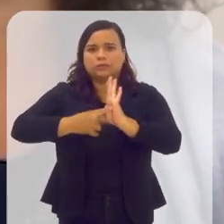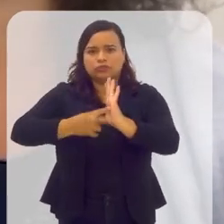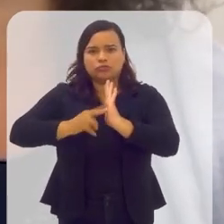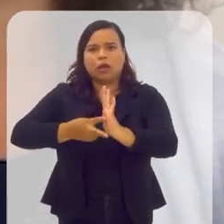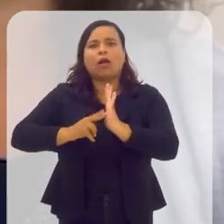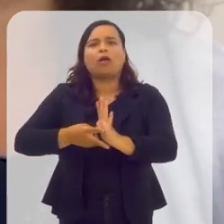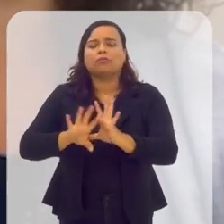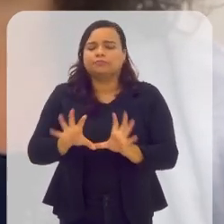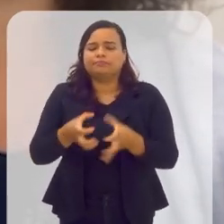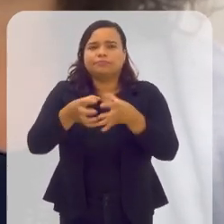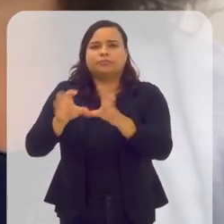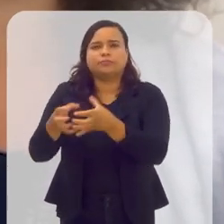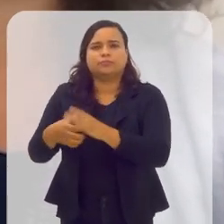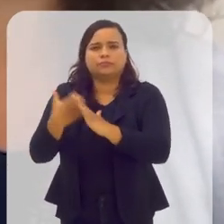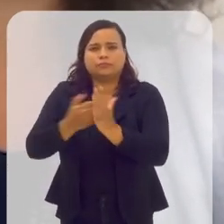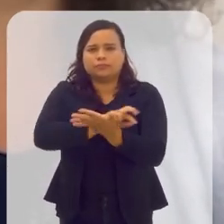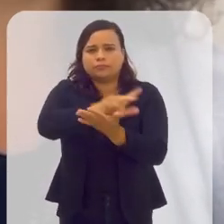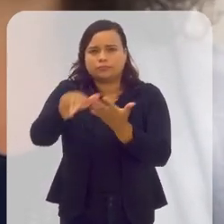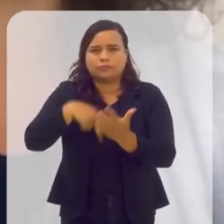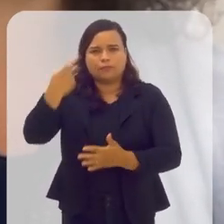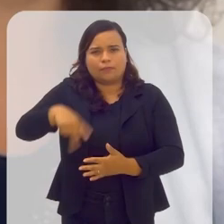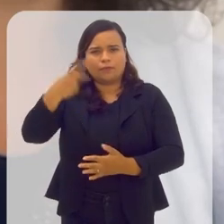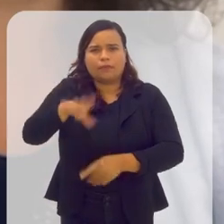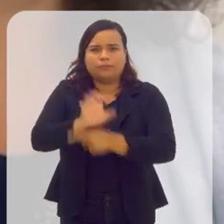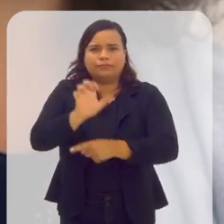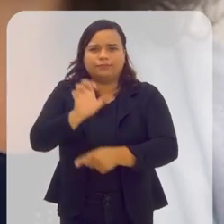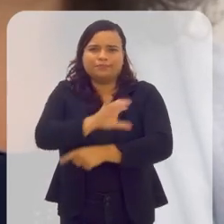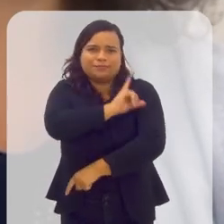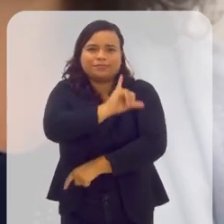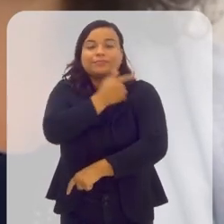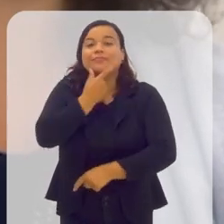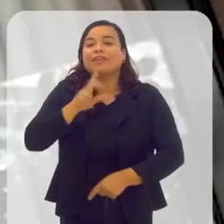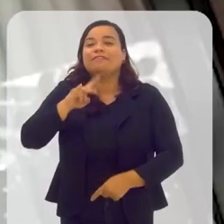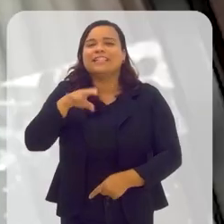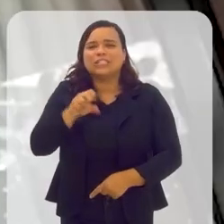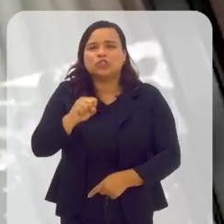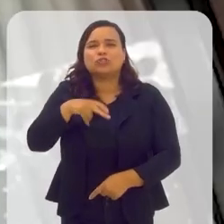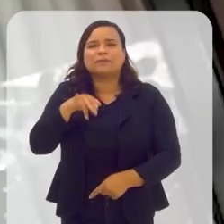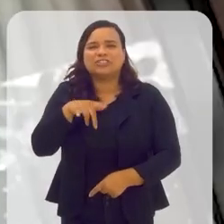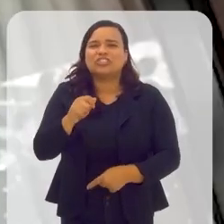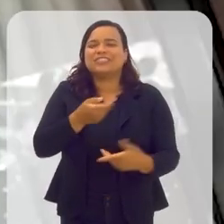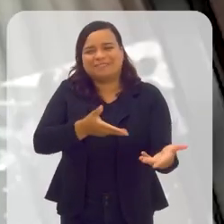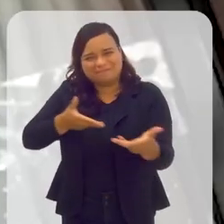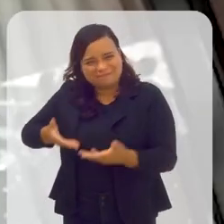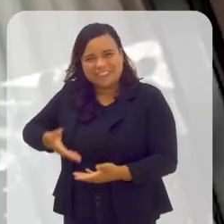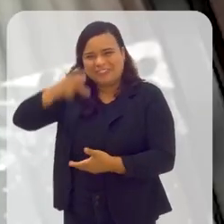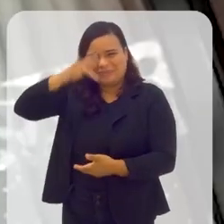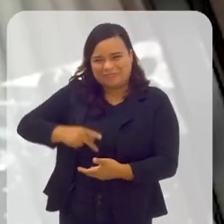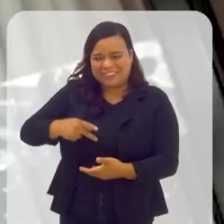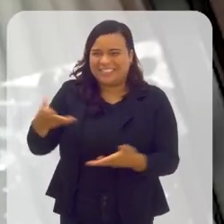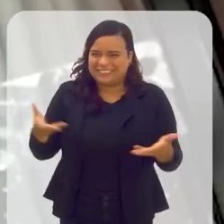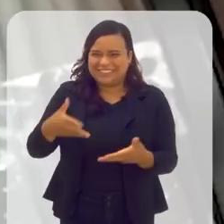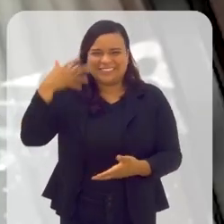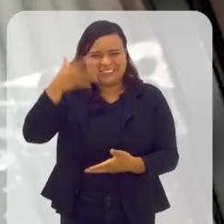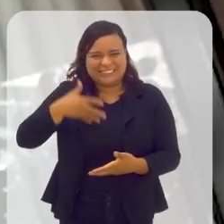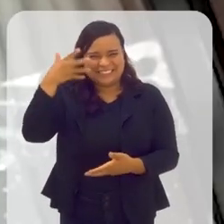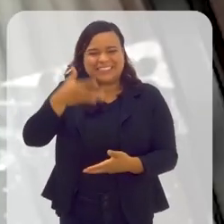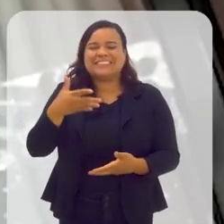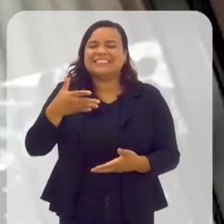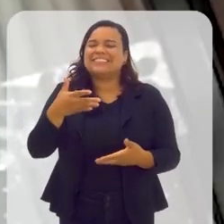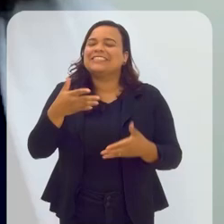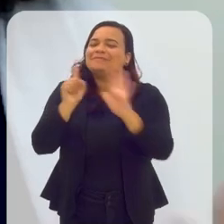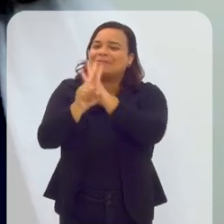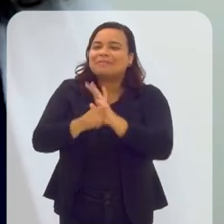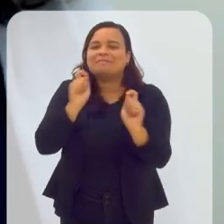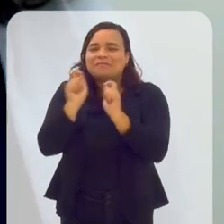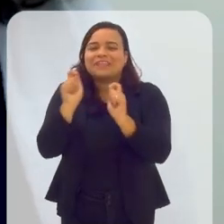das Cooperativas do Estado do Rio, Vinícius Mesquita. Olá, presidente, seja muito bem-vindo a essa edição do Agenda de Futuro.